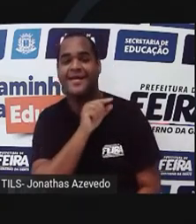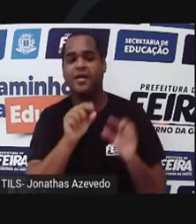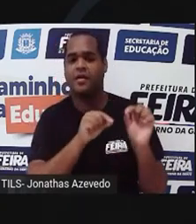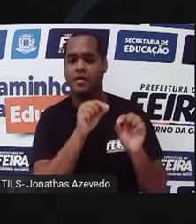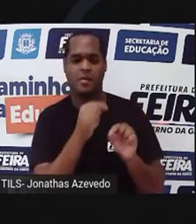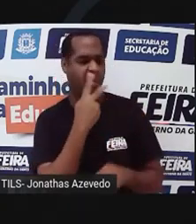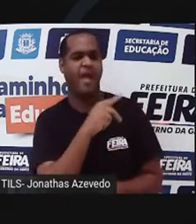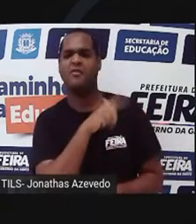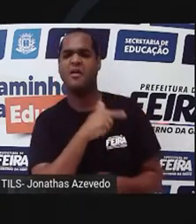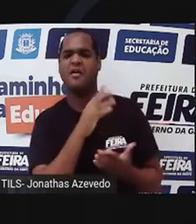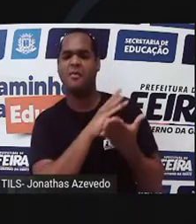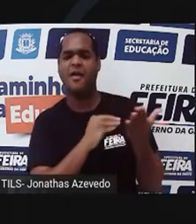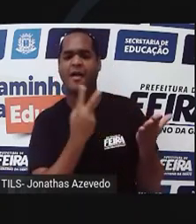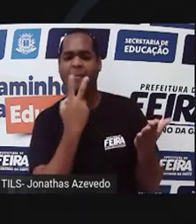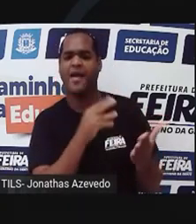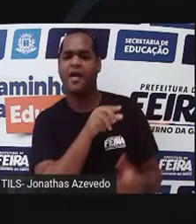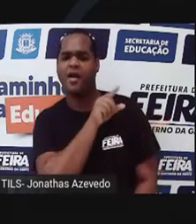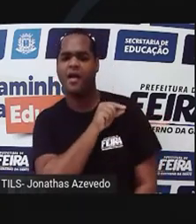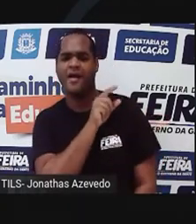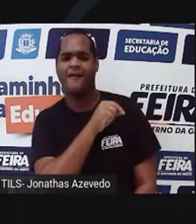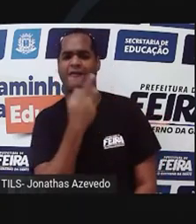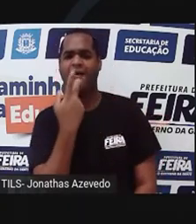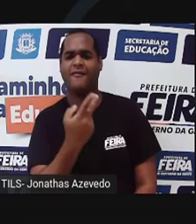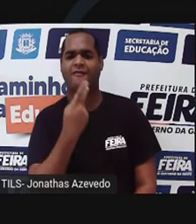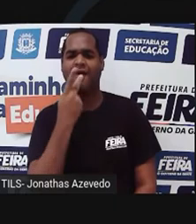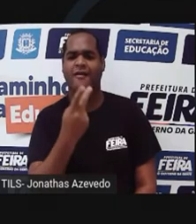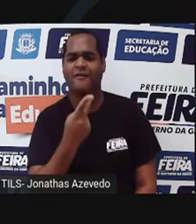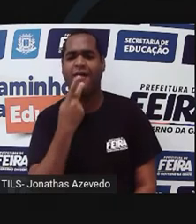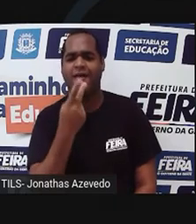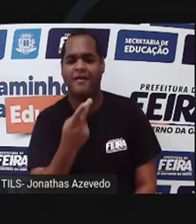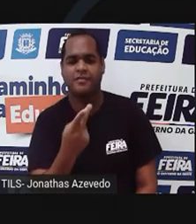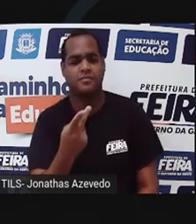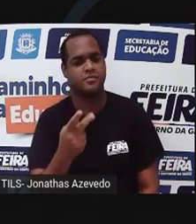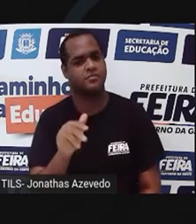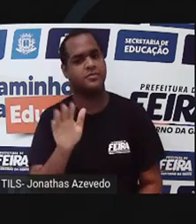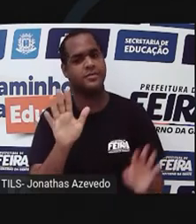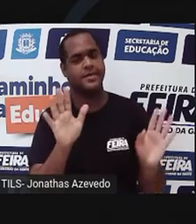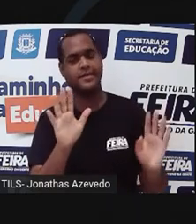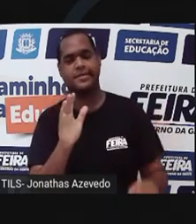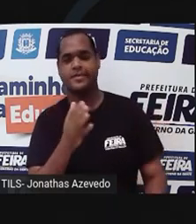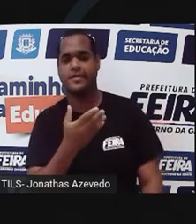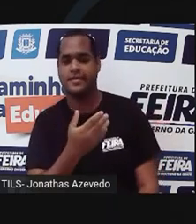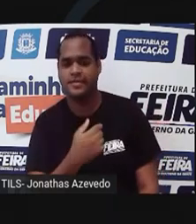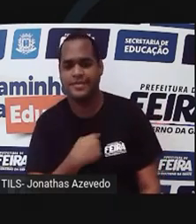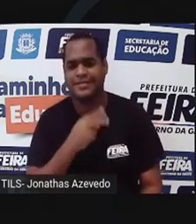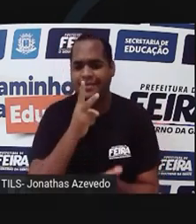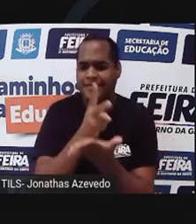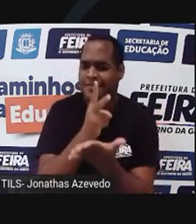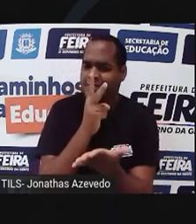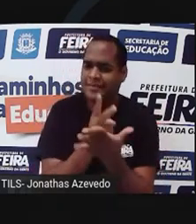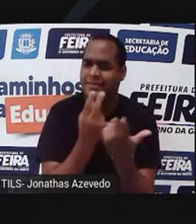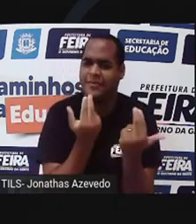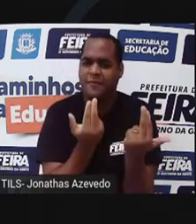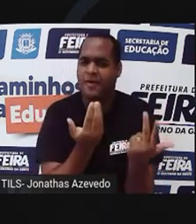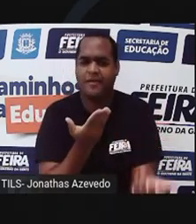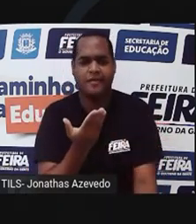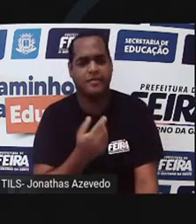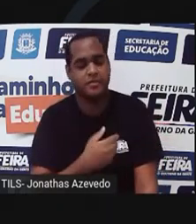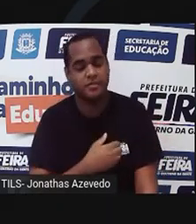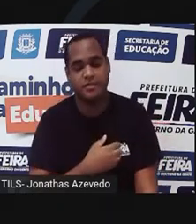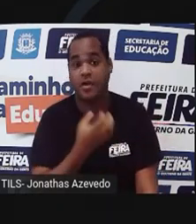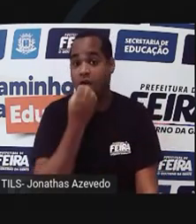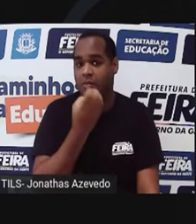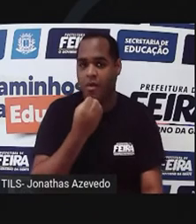para de repetir o que eu falo! Ah! Ah! Falo! Falo! Ai! É sempre assim! Bom,